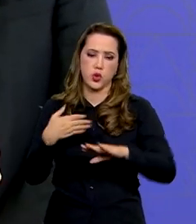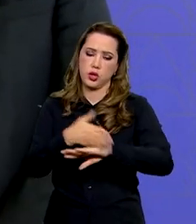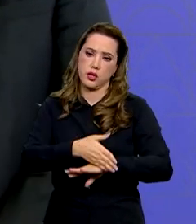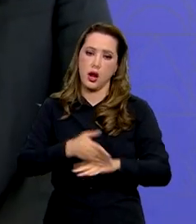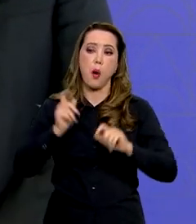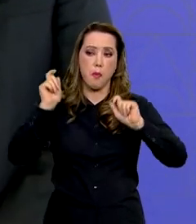federal.